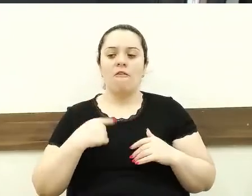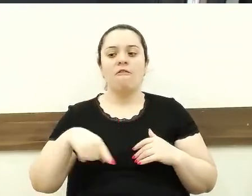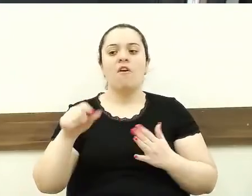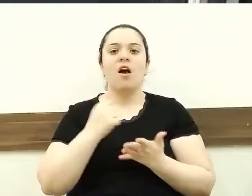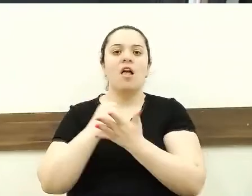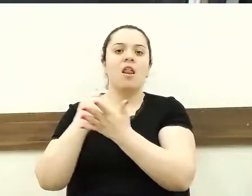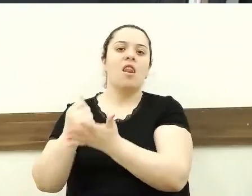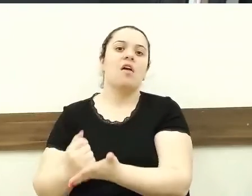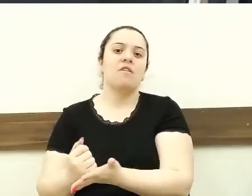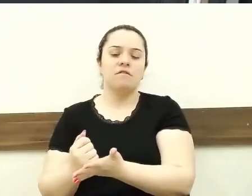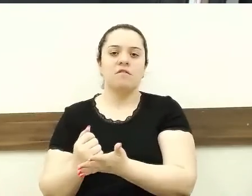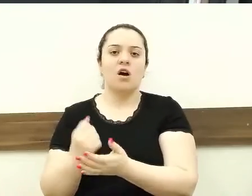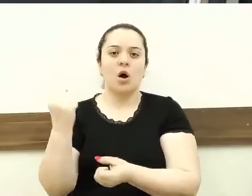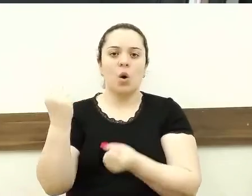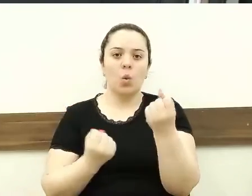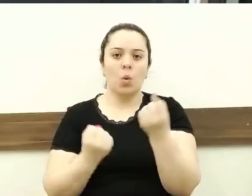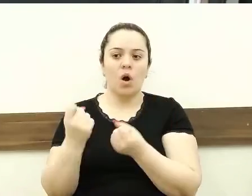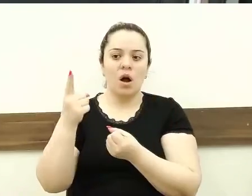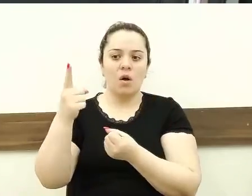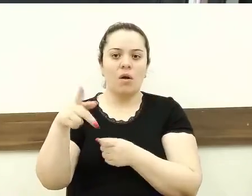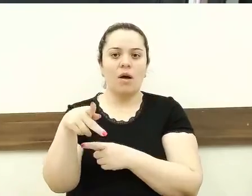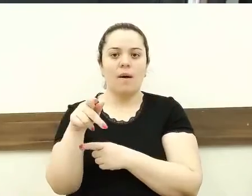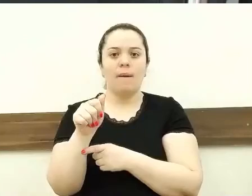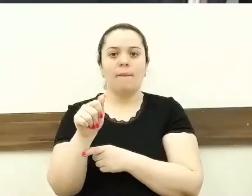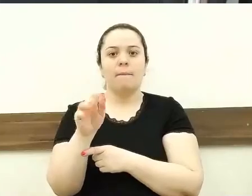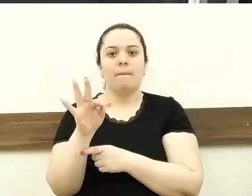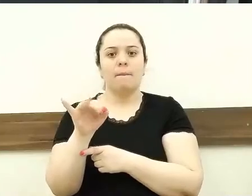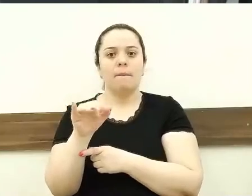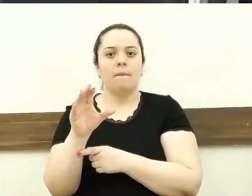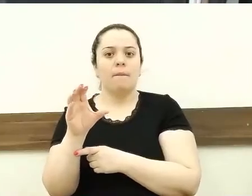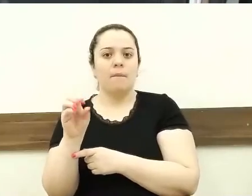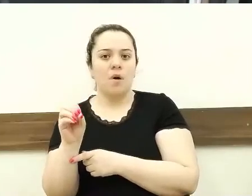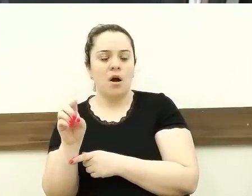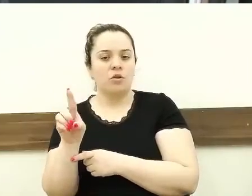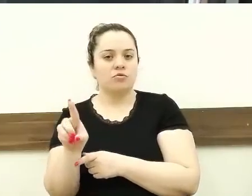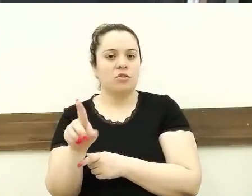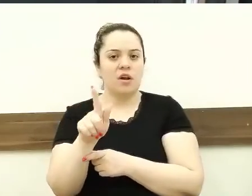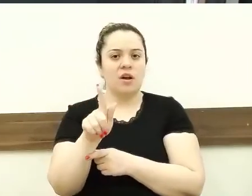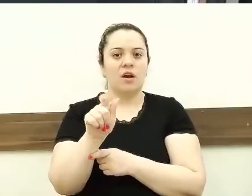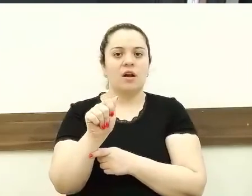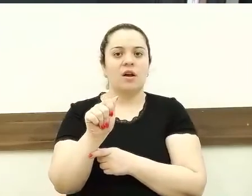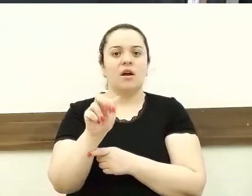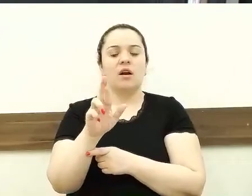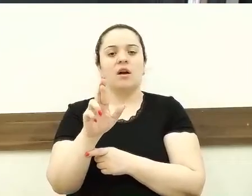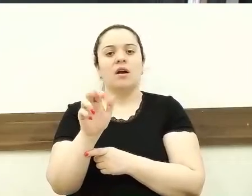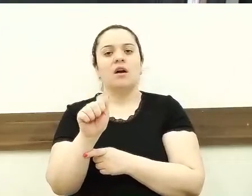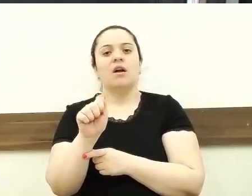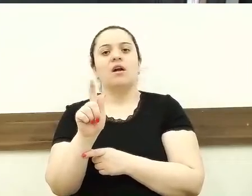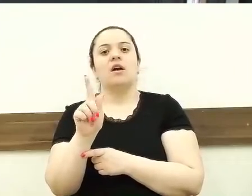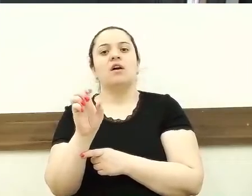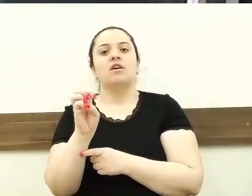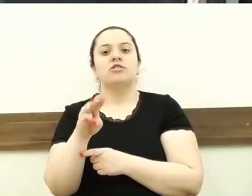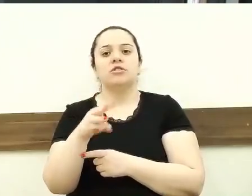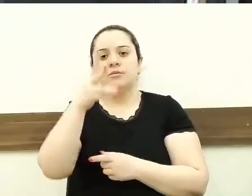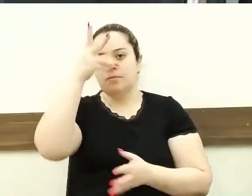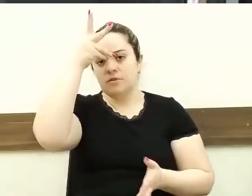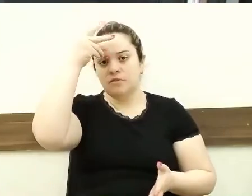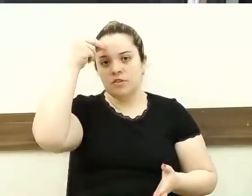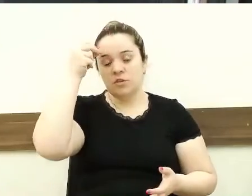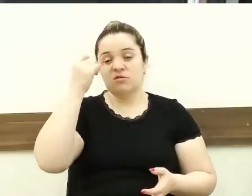do centro administrativo municipal, ou então a garagem da prefeitura, e abrigar esses veículos. Vem uma tempestade,